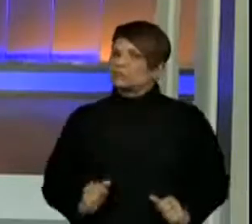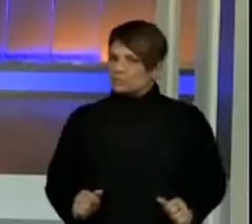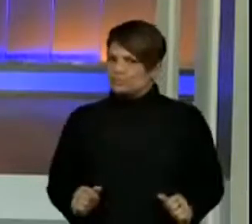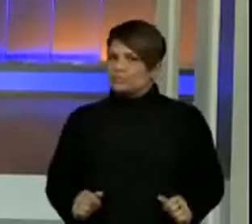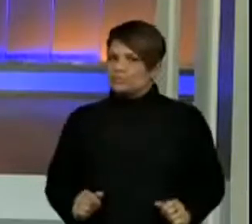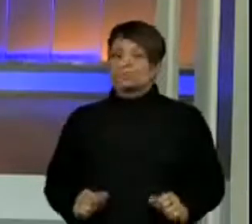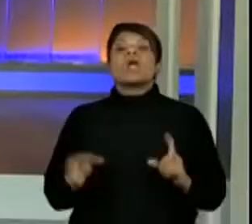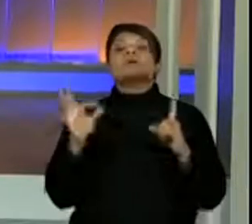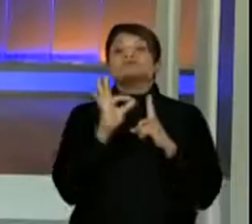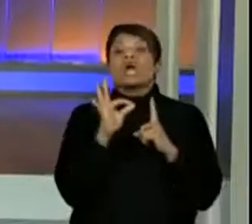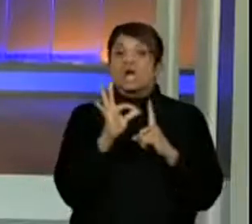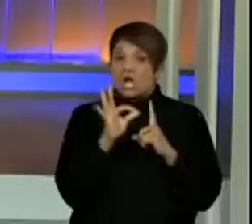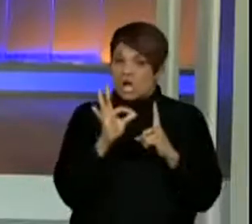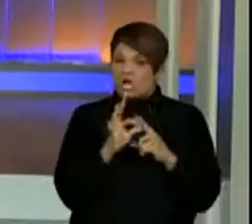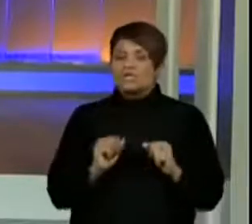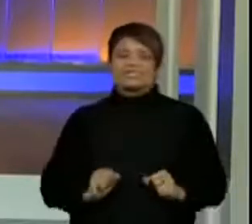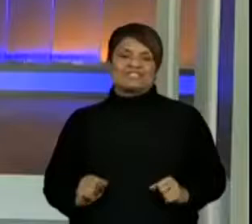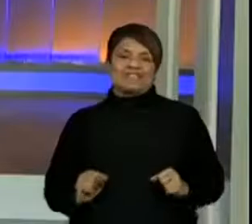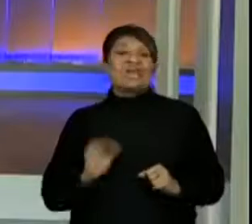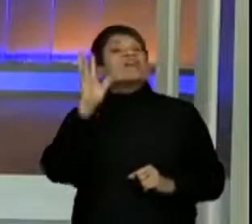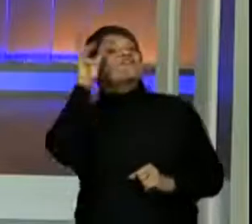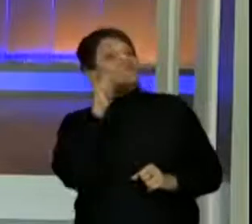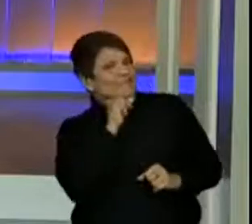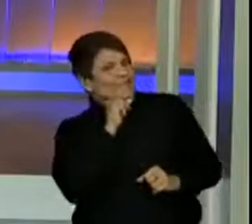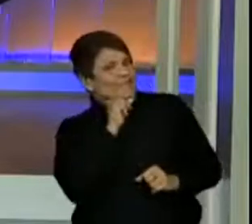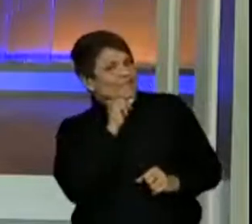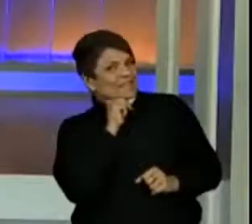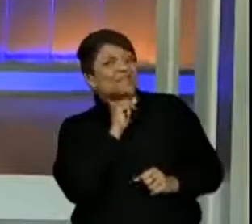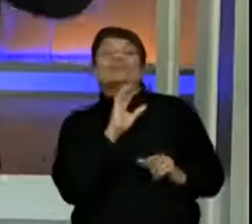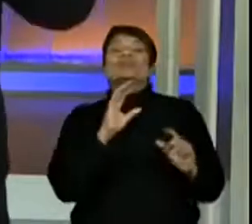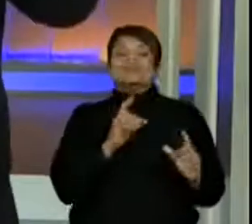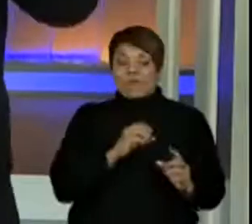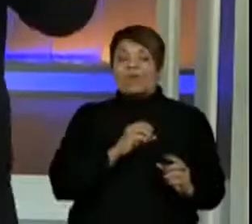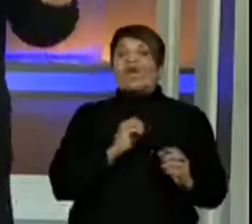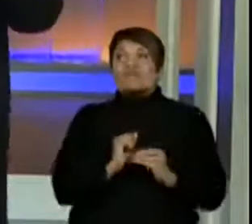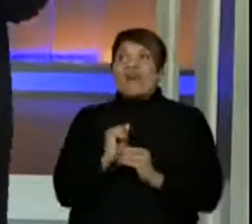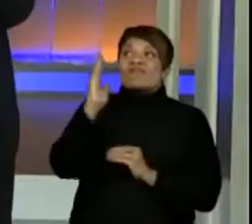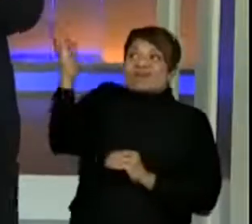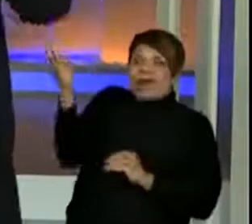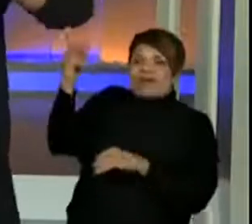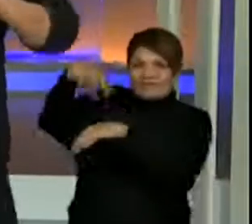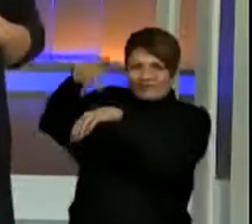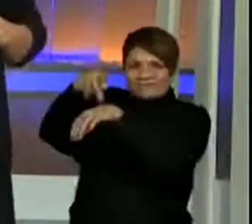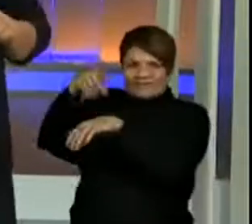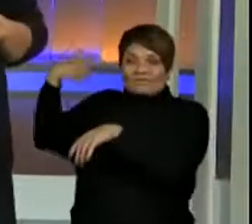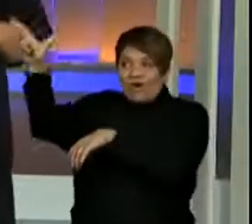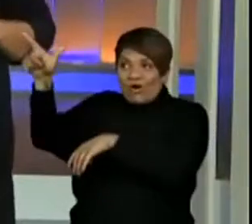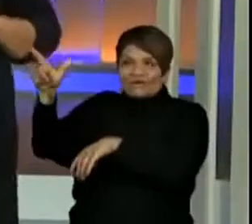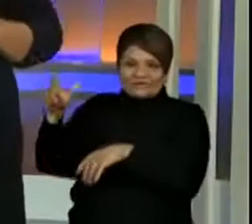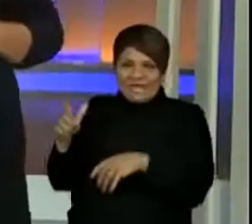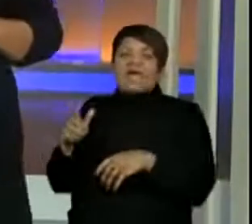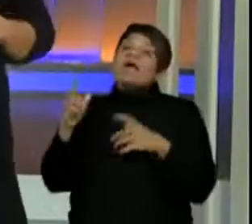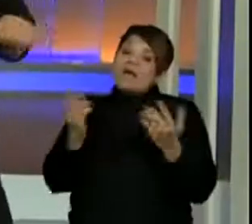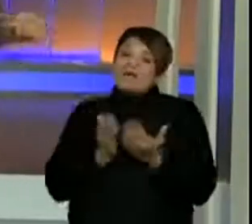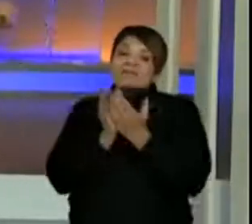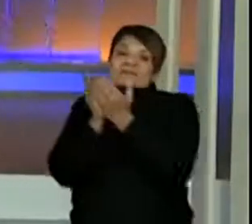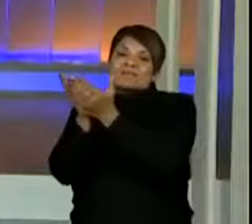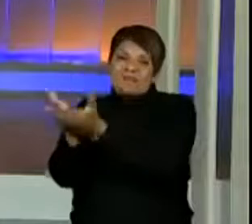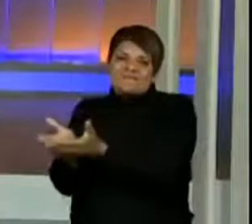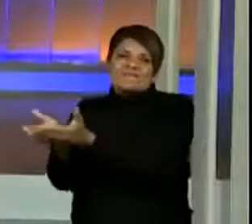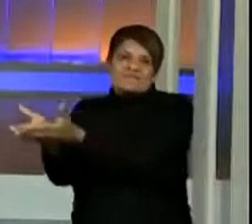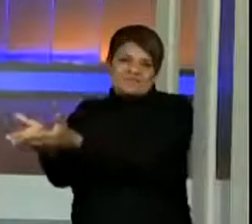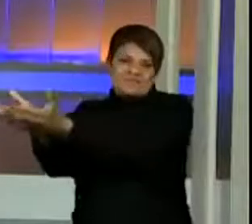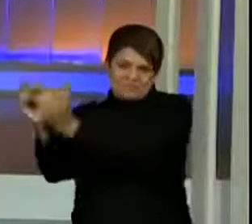nossa soja, o nosso frango, ele vai para fora do Brasil também de navio. É isso mesmo.